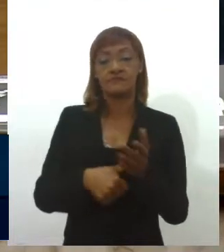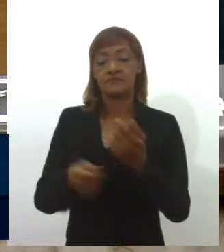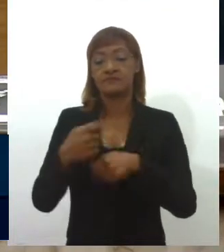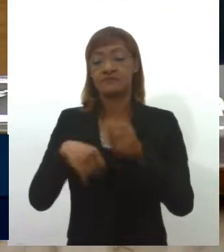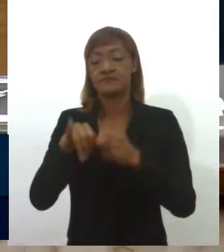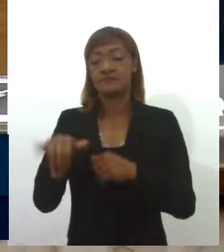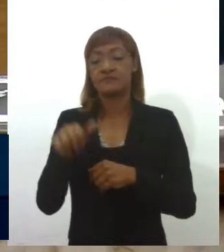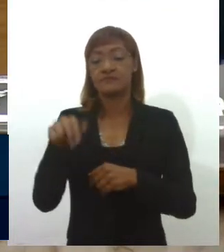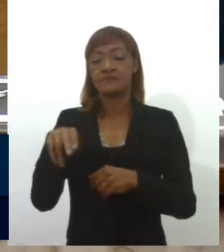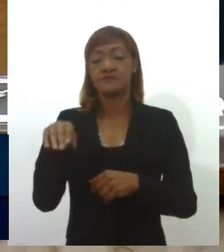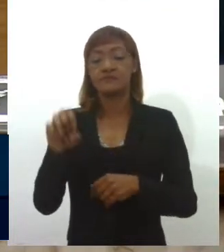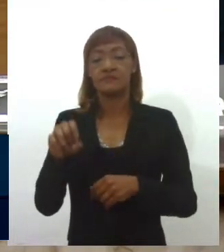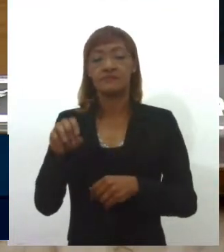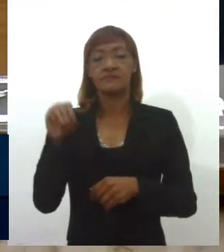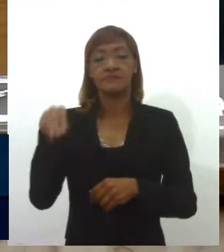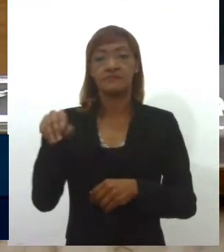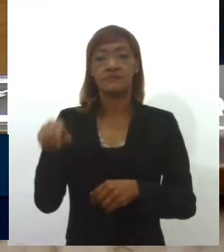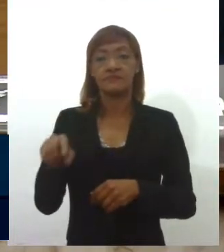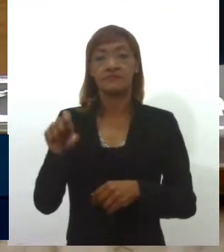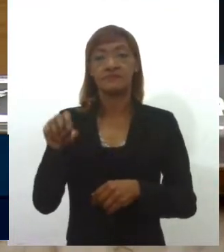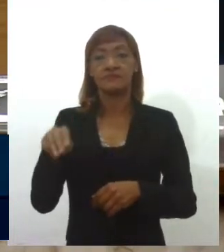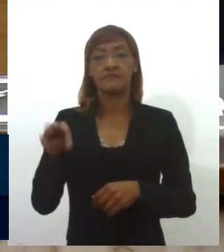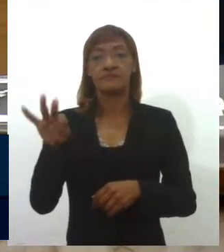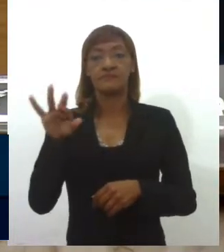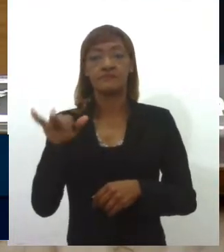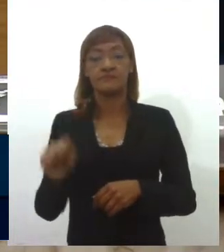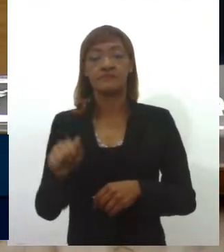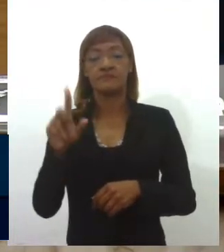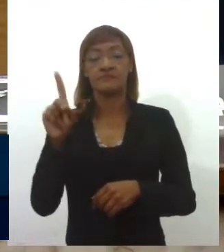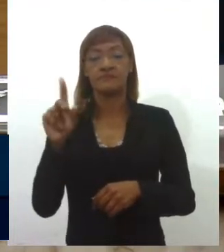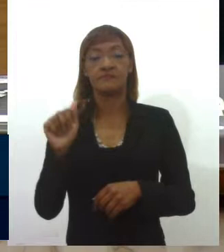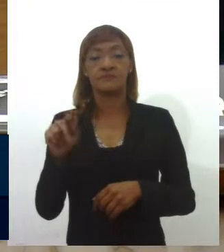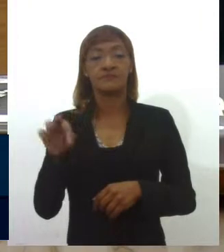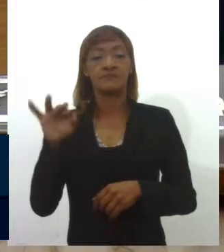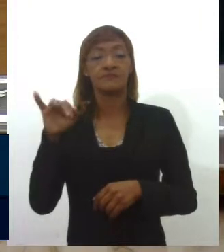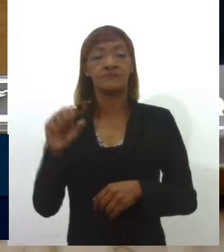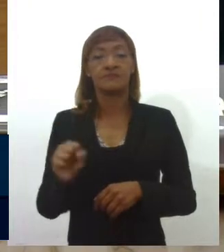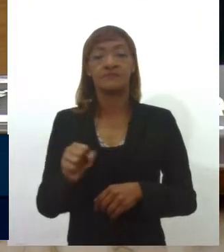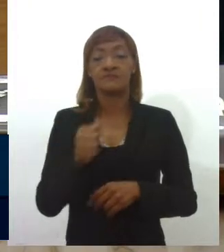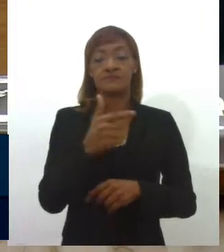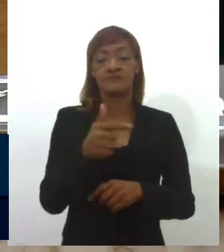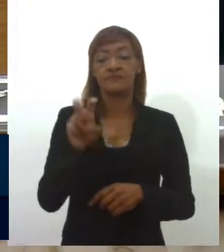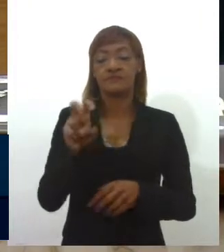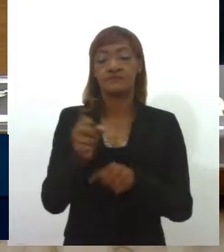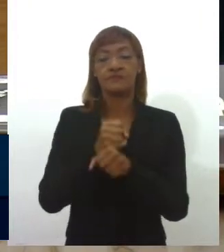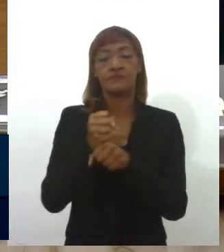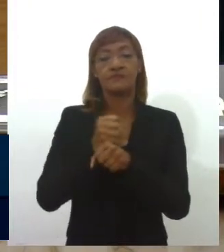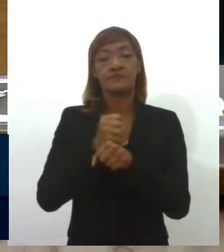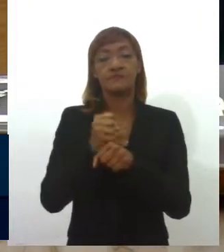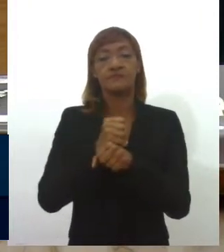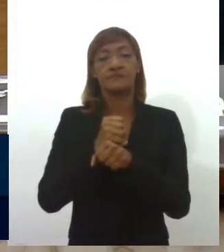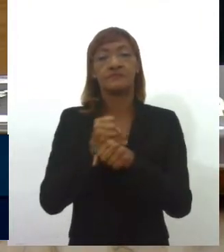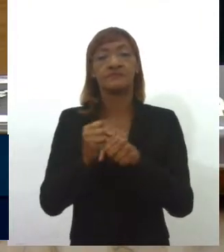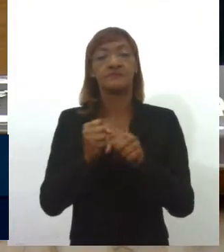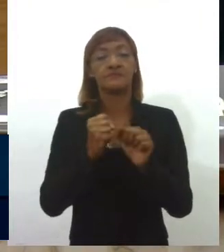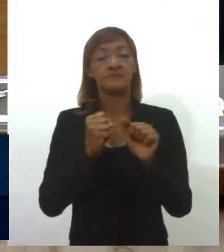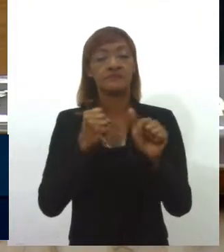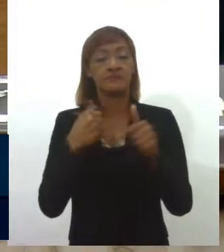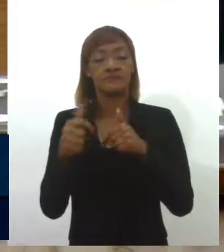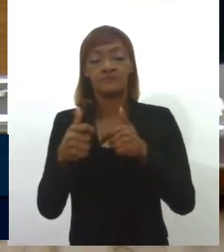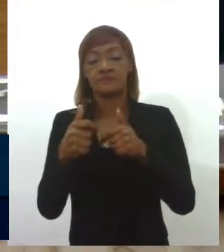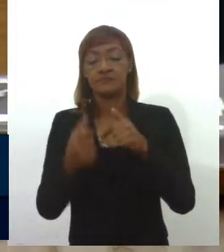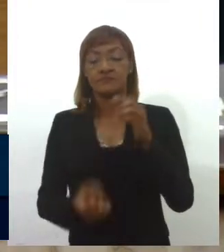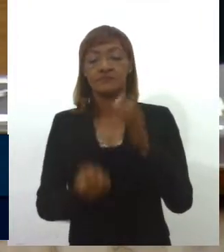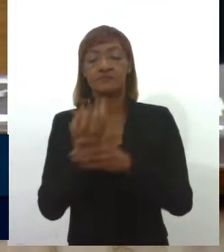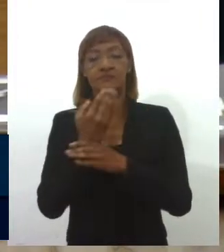Mota Santos Dantas, pela comemoração dos 25 anos de atuação no mercado